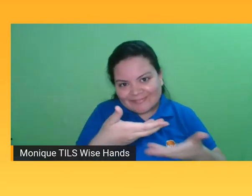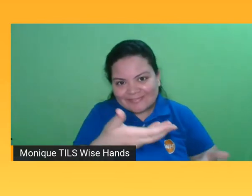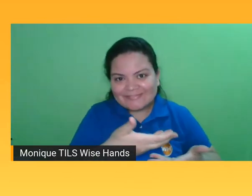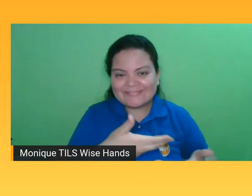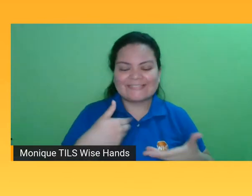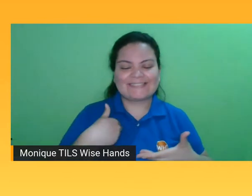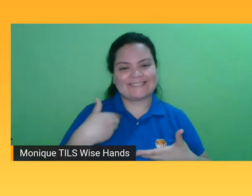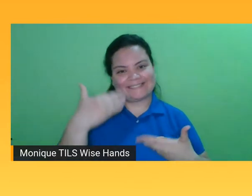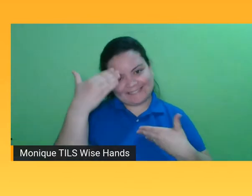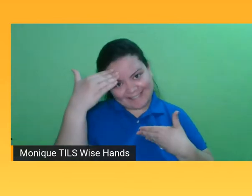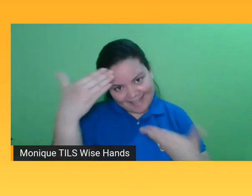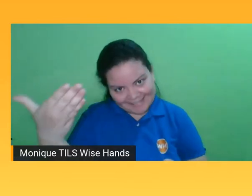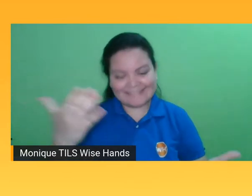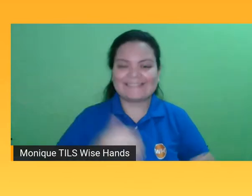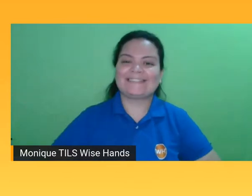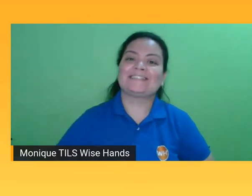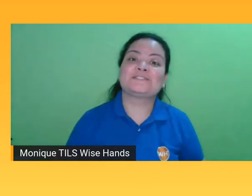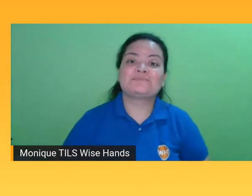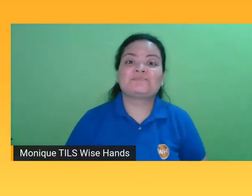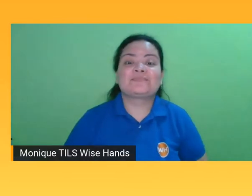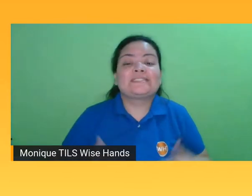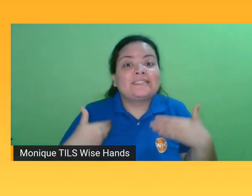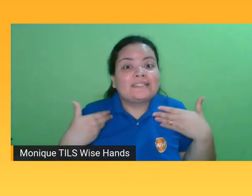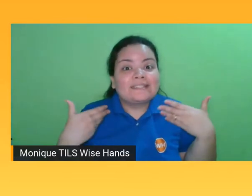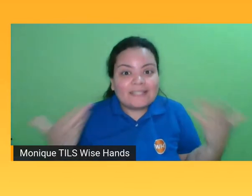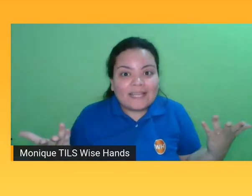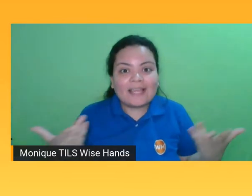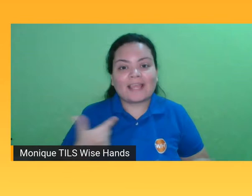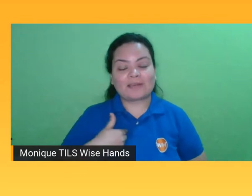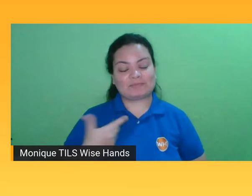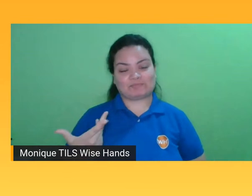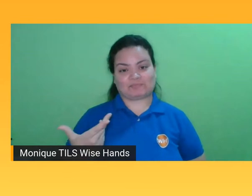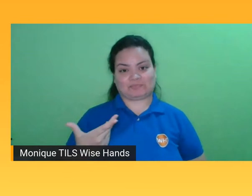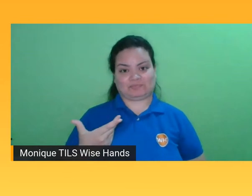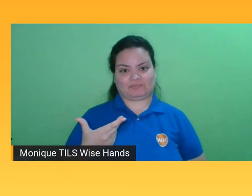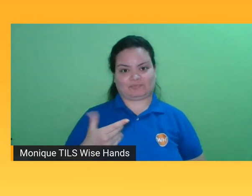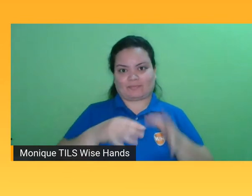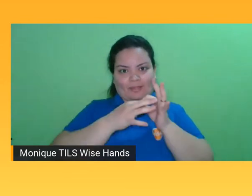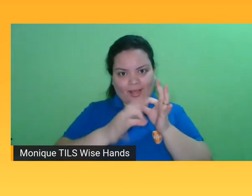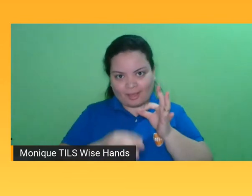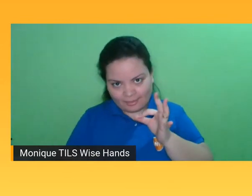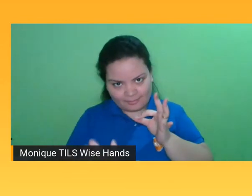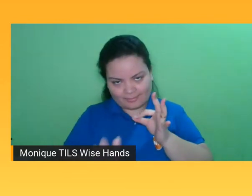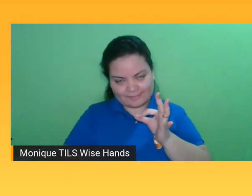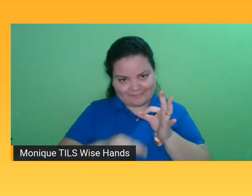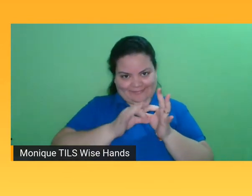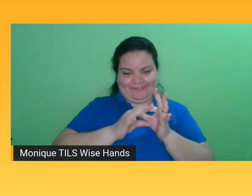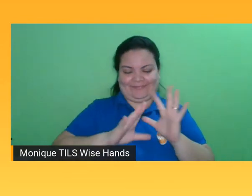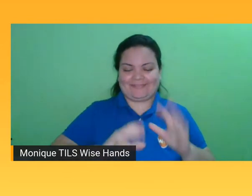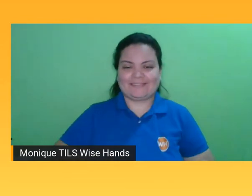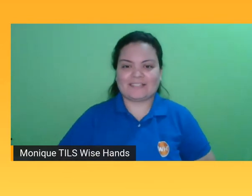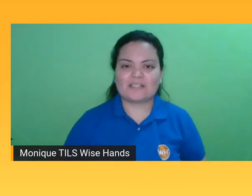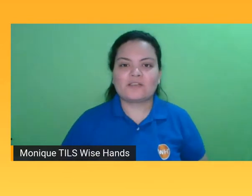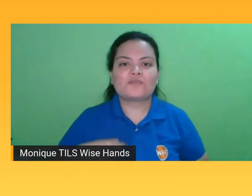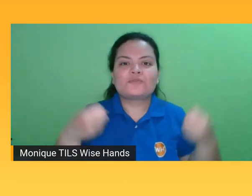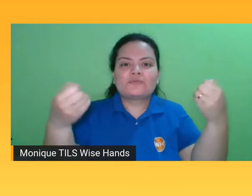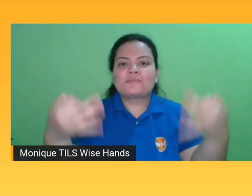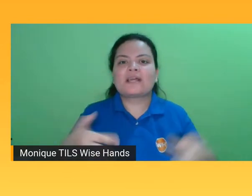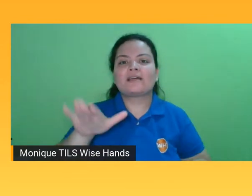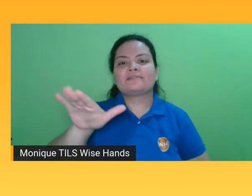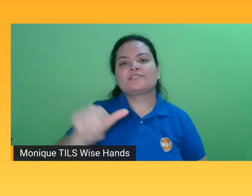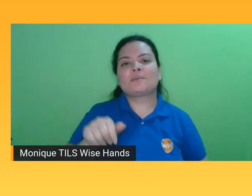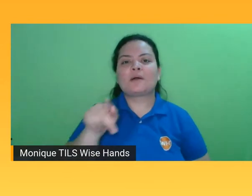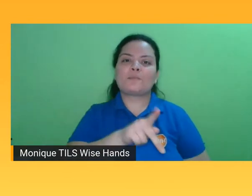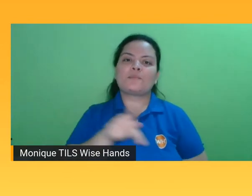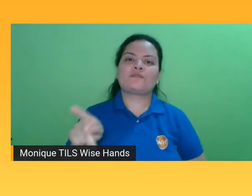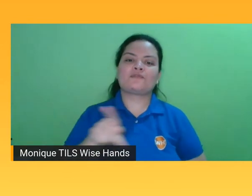nosso convite. E finalizando aqui a minha fala, essa fala inicial, né, vou passar a palavra para o professor